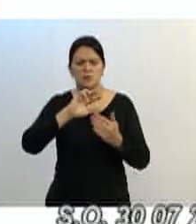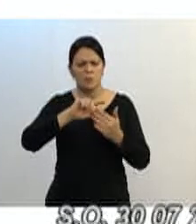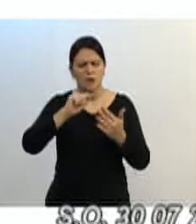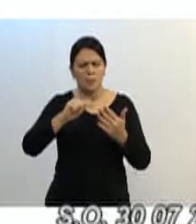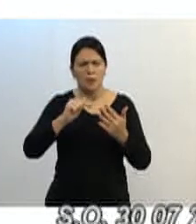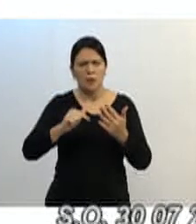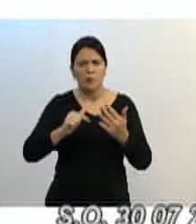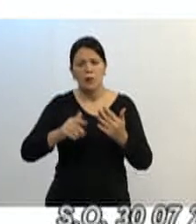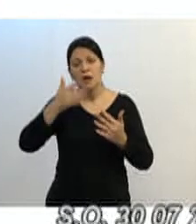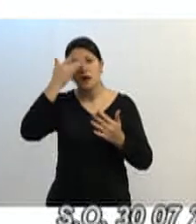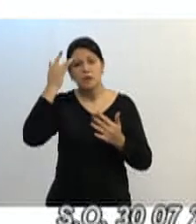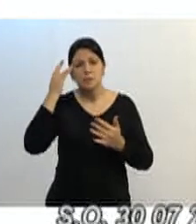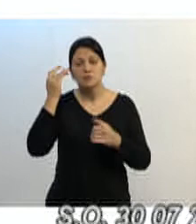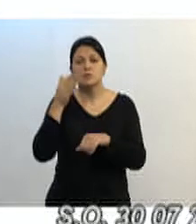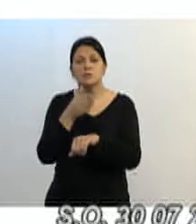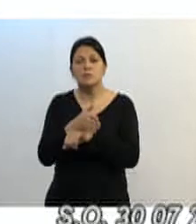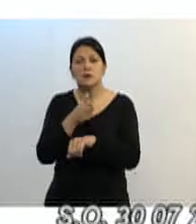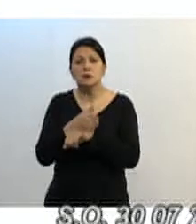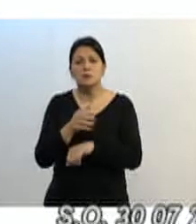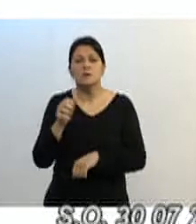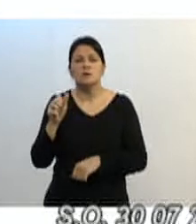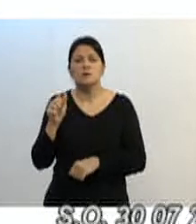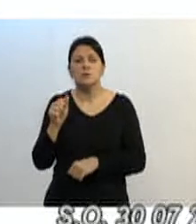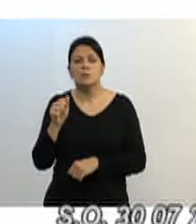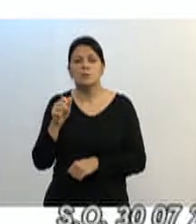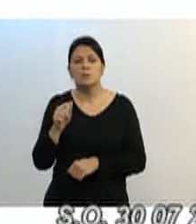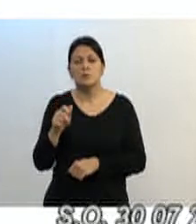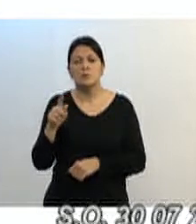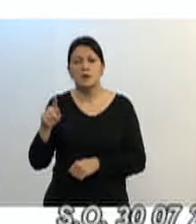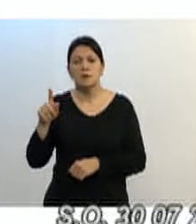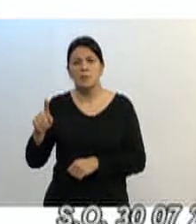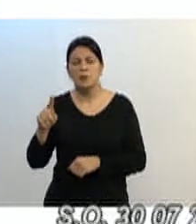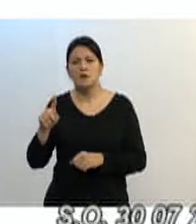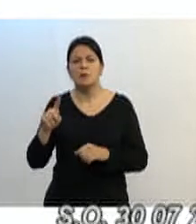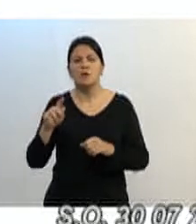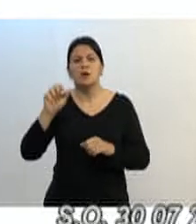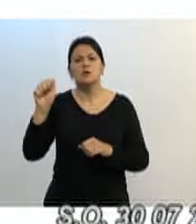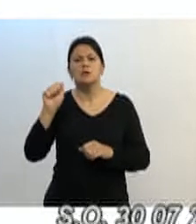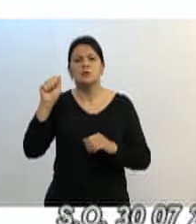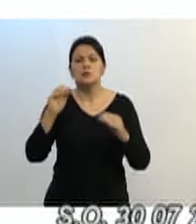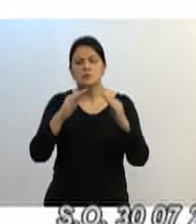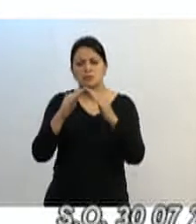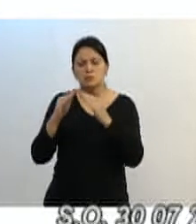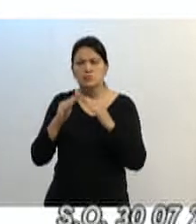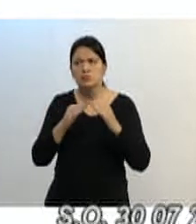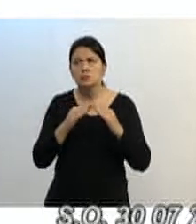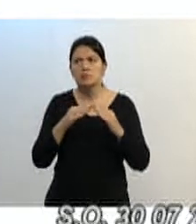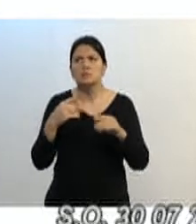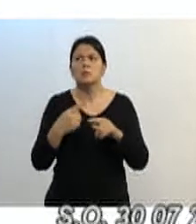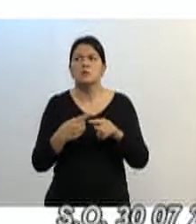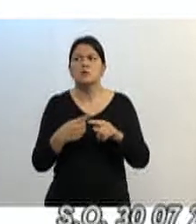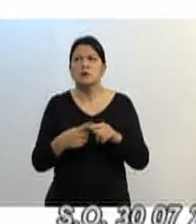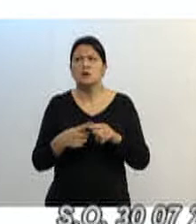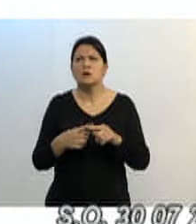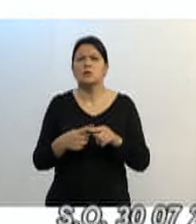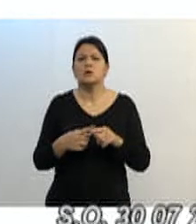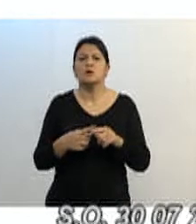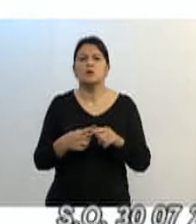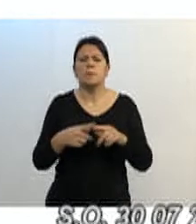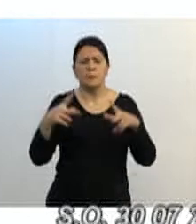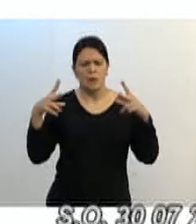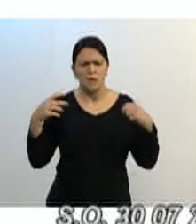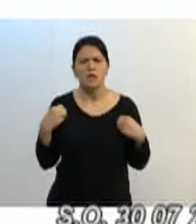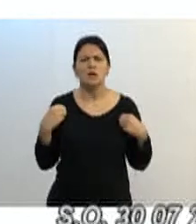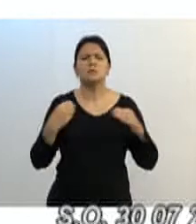fazem parte da UPP, moradores, essas pessoas que têm um mérito, o mérito dessa obra ser do papel. Se eu puder botar a primeira